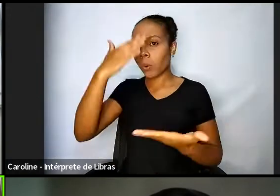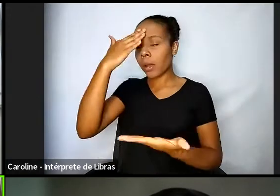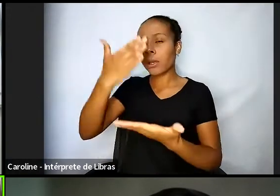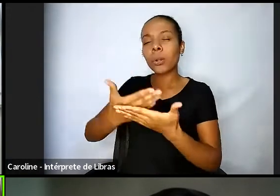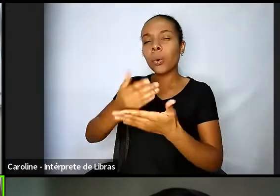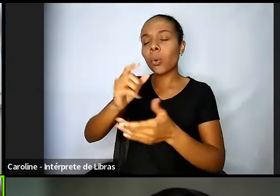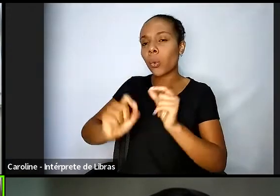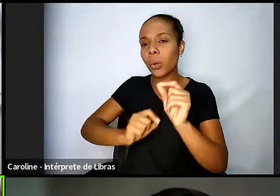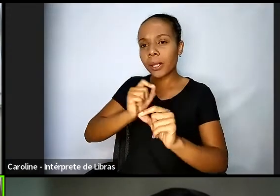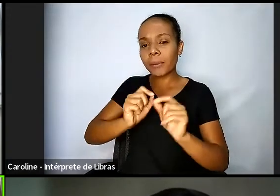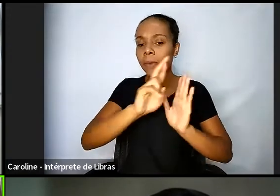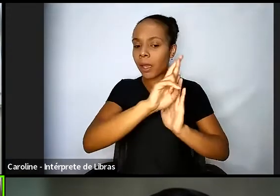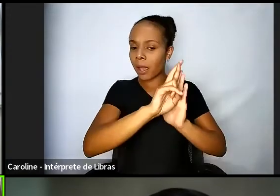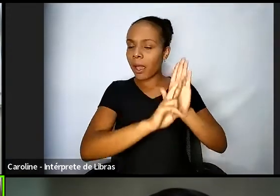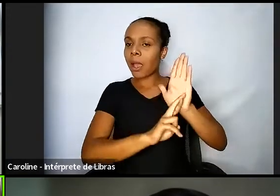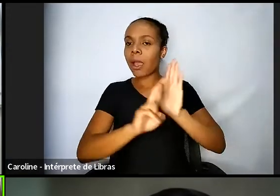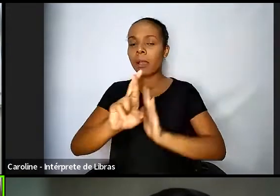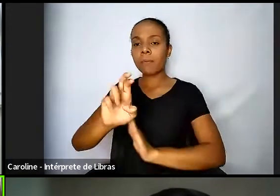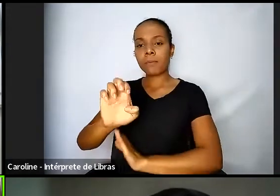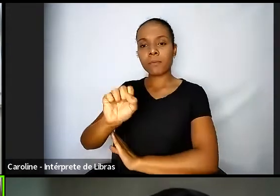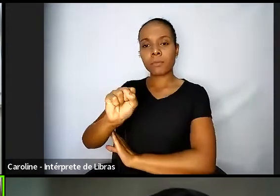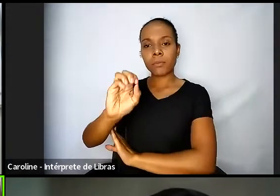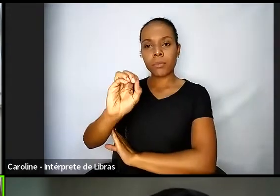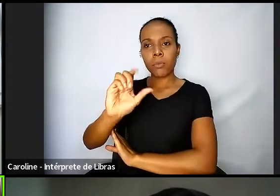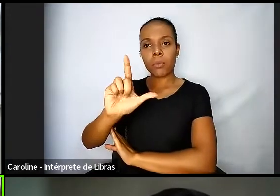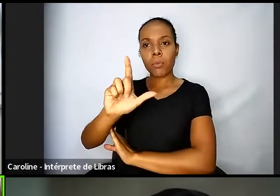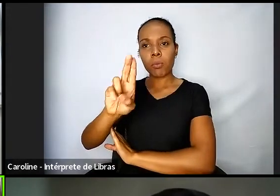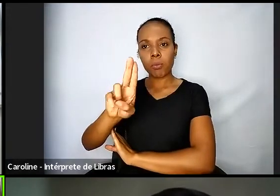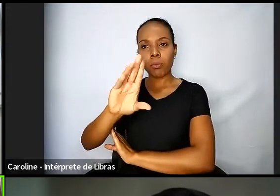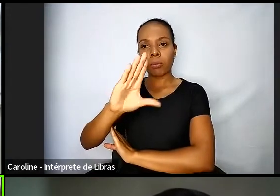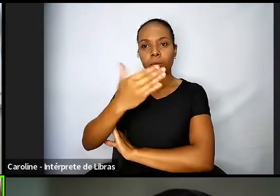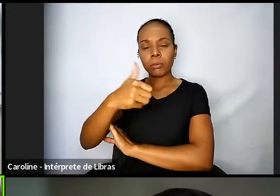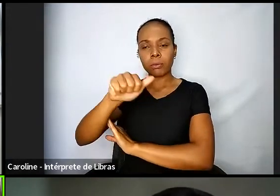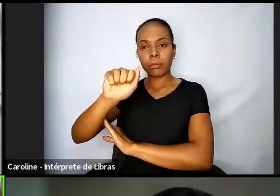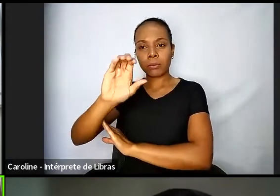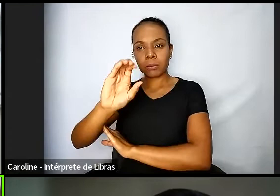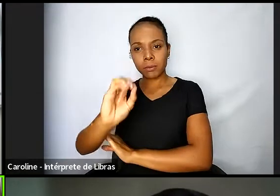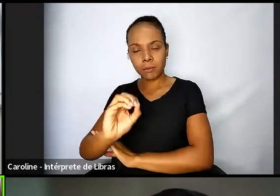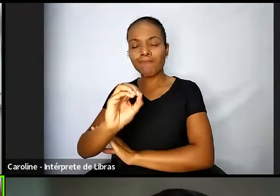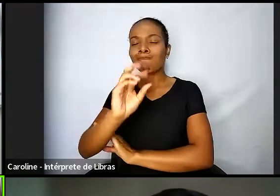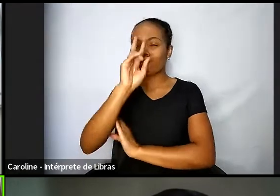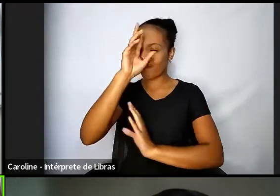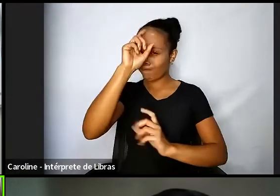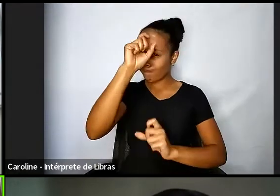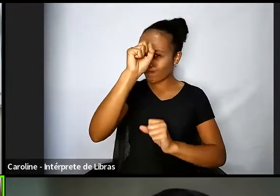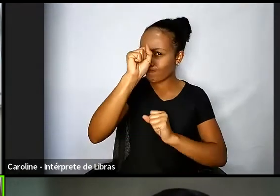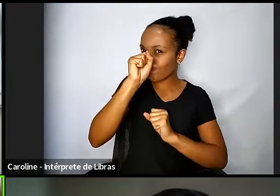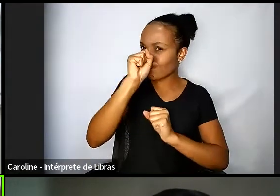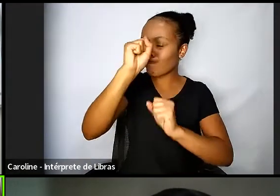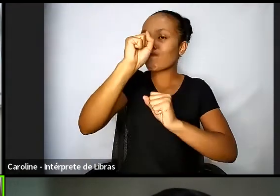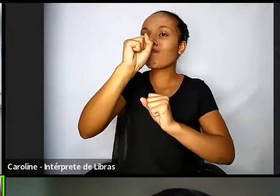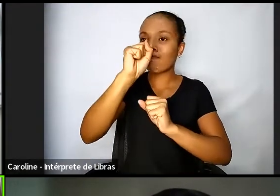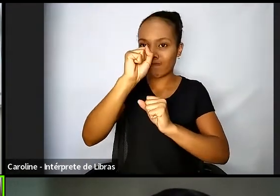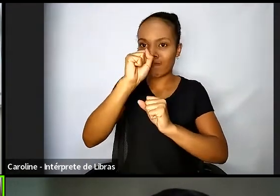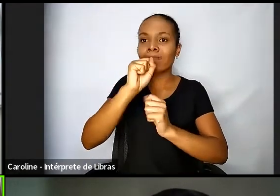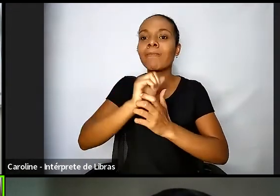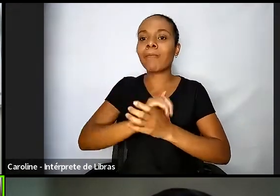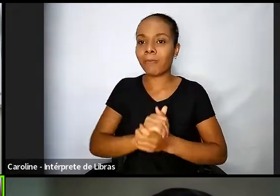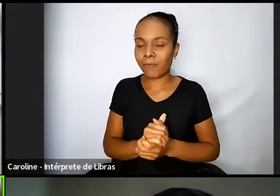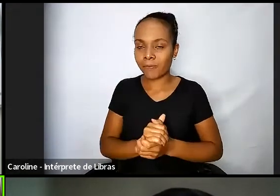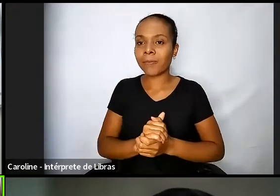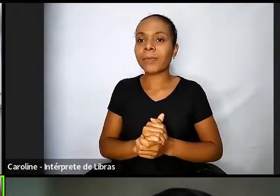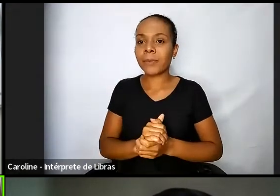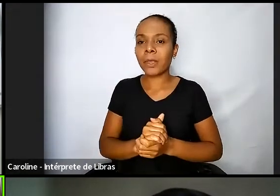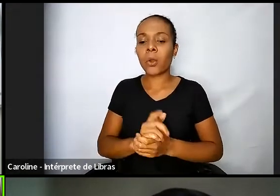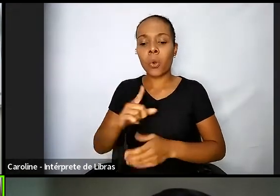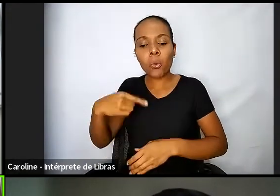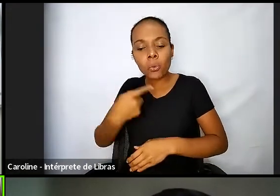resolução ela foi muito forte nisso, a gente tem feito todo um trabalho